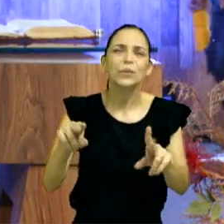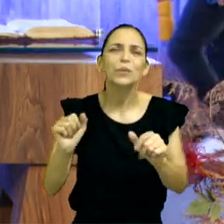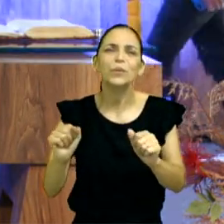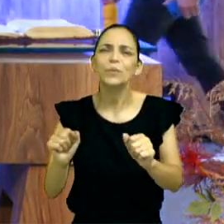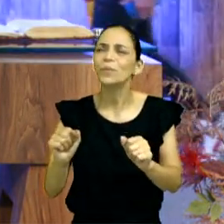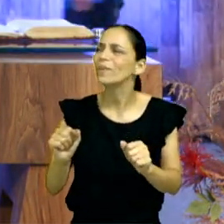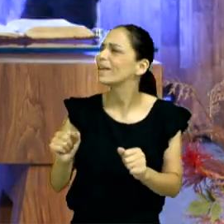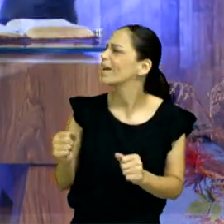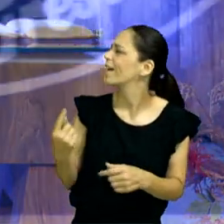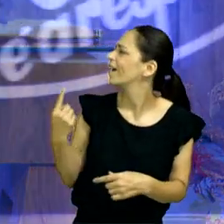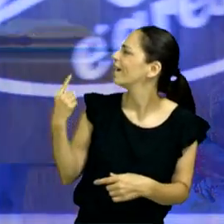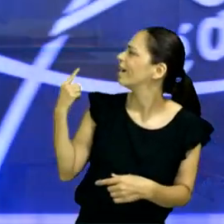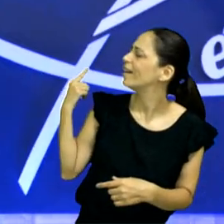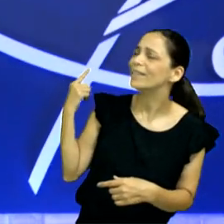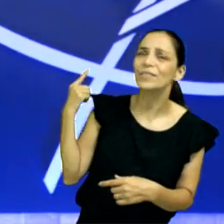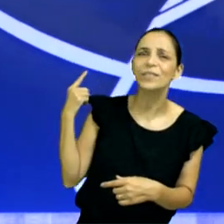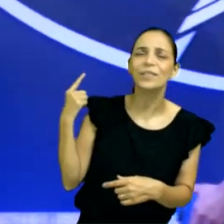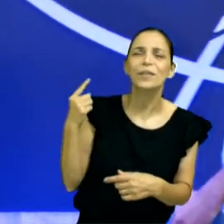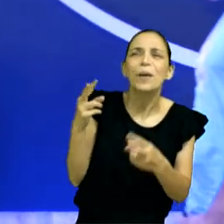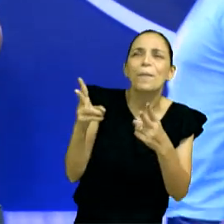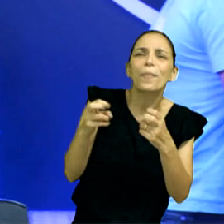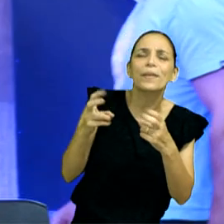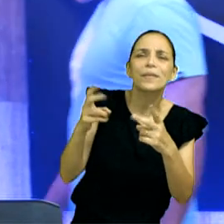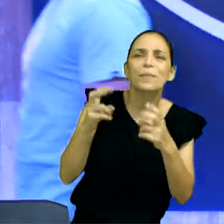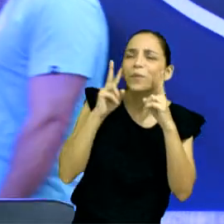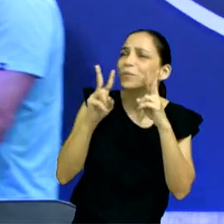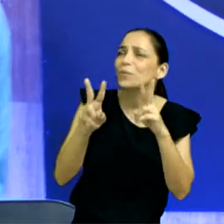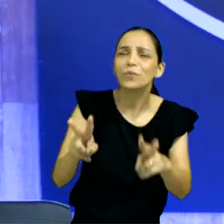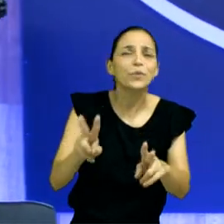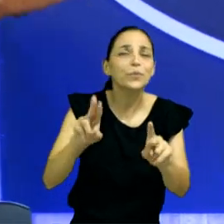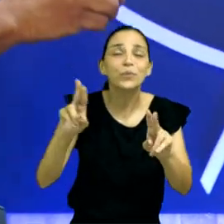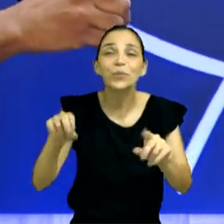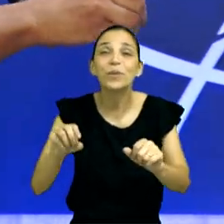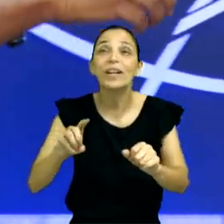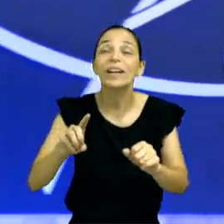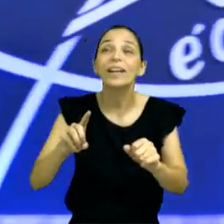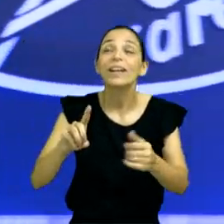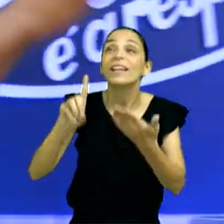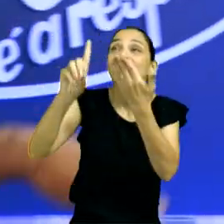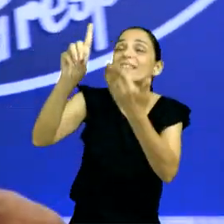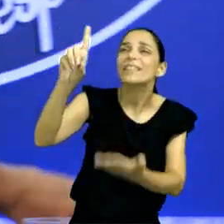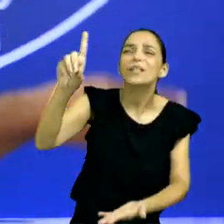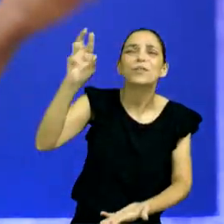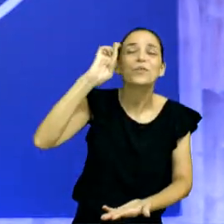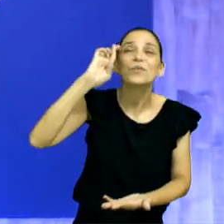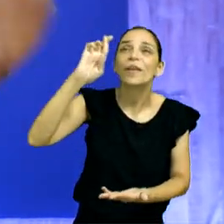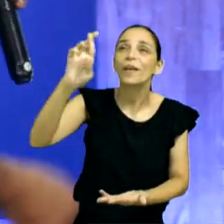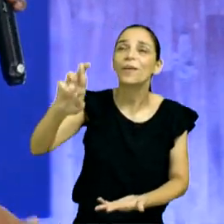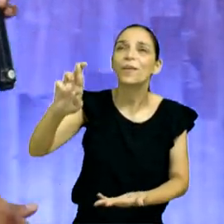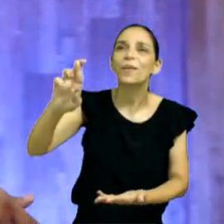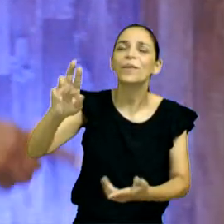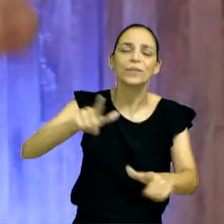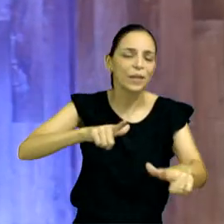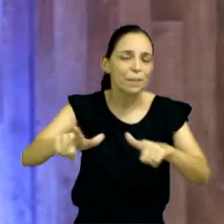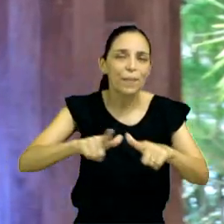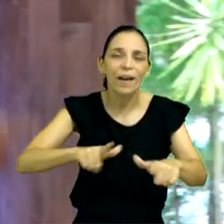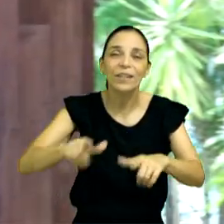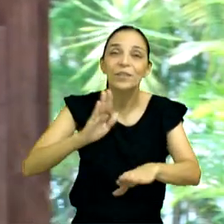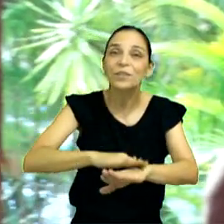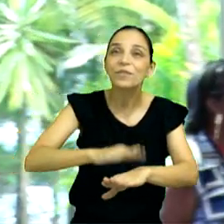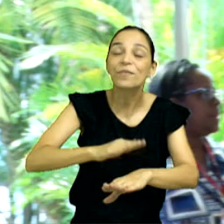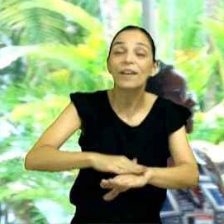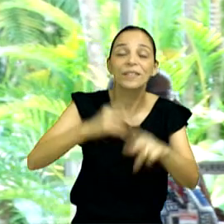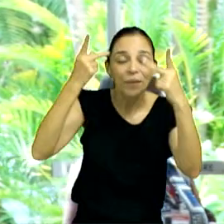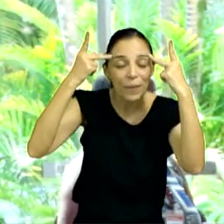nem com o ouvido se percebeu, e nem com os olhos se viu, um Deus como o Senhor, que trabalha, para aqueles, que